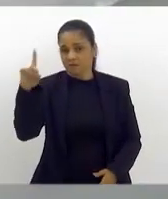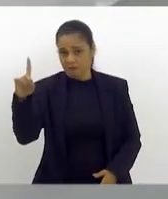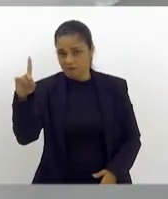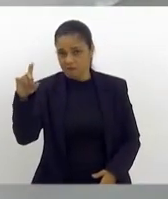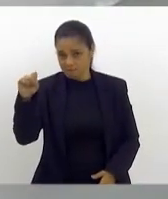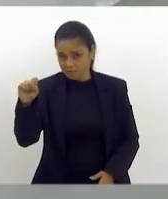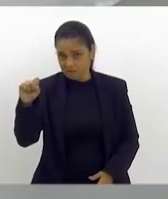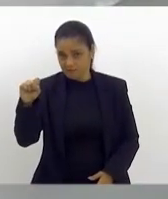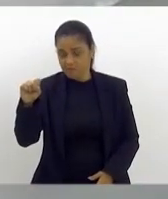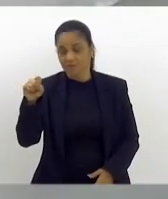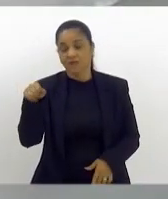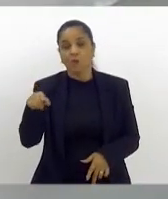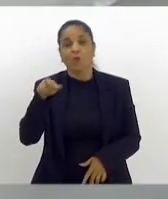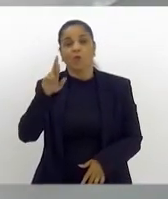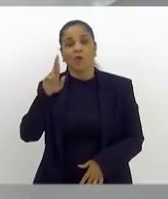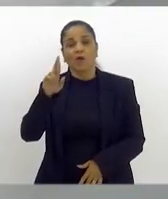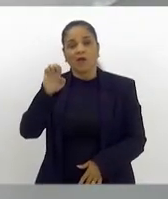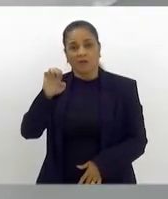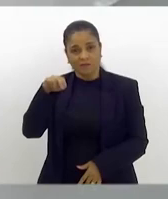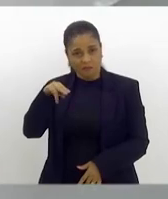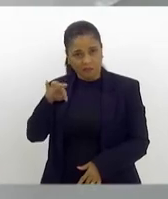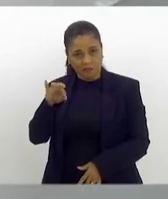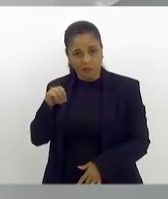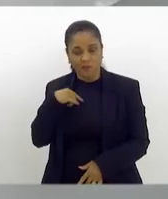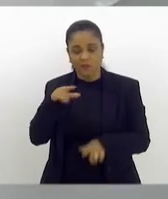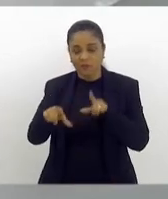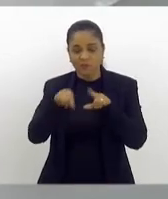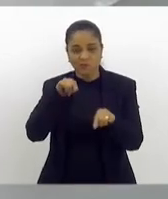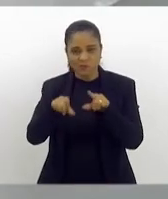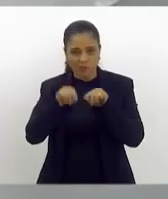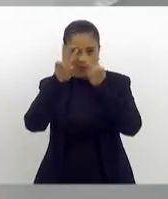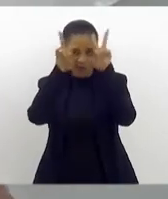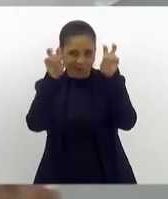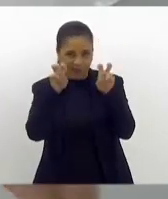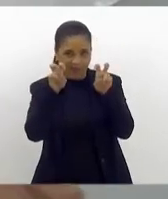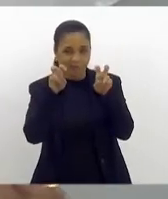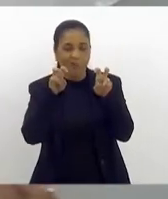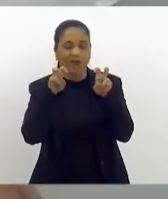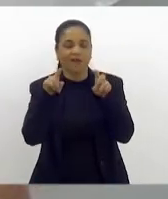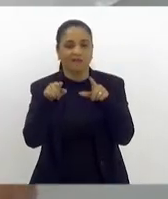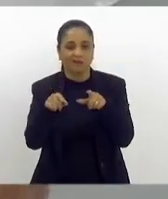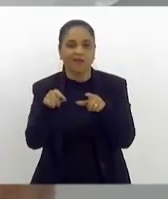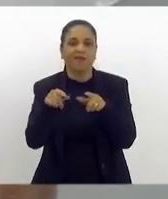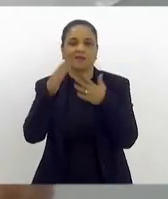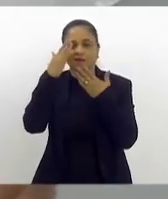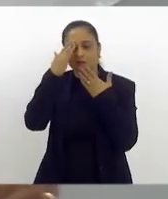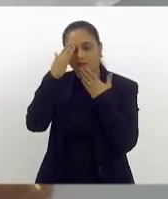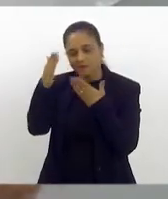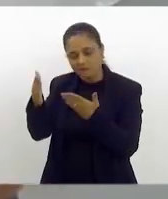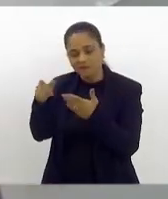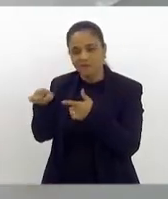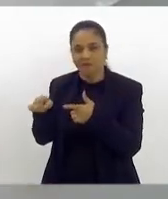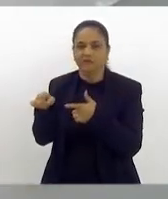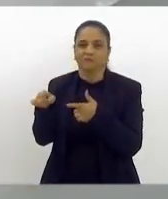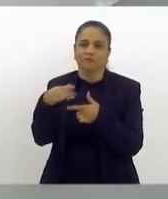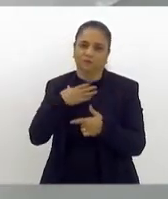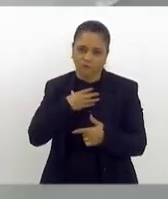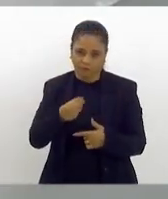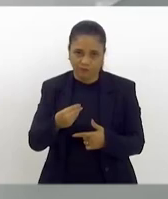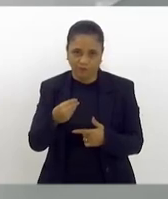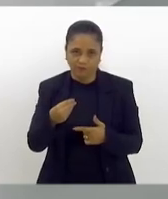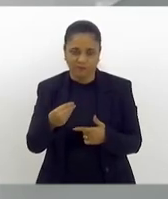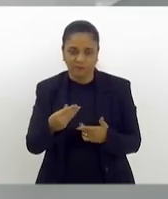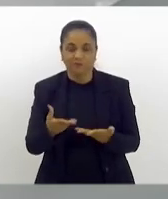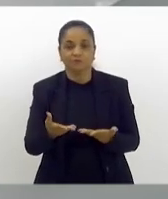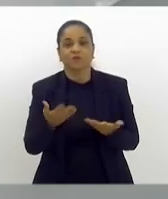esta área, e isso tem me inspirado, e mais uma vez agradecê-lo por isso. Eu quero,